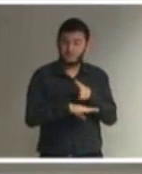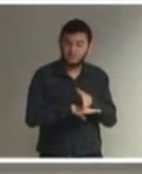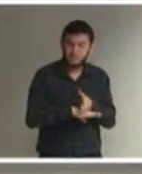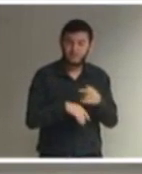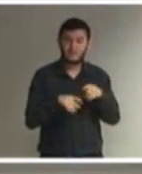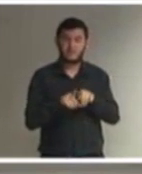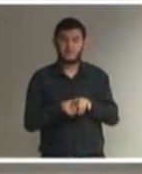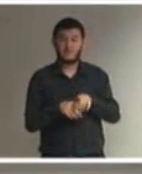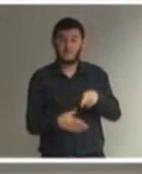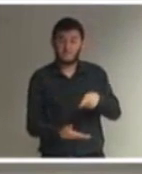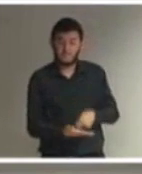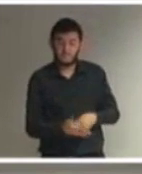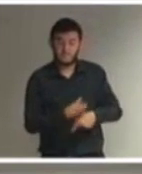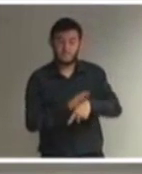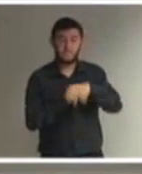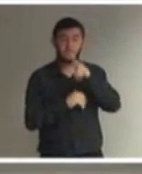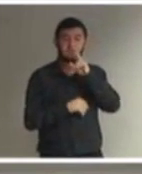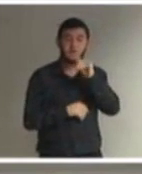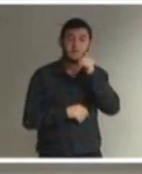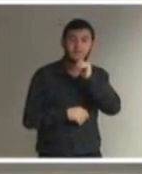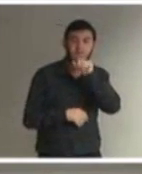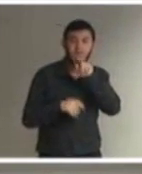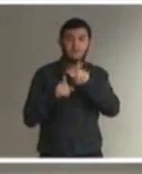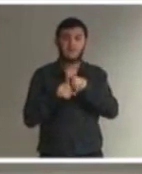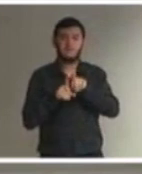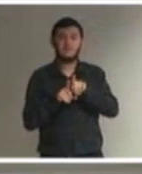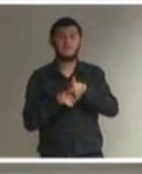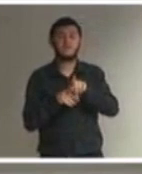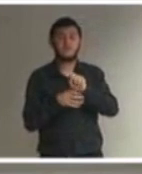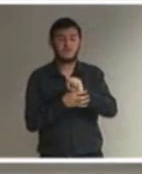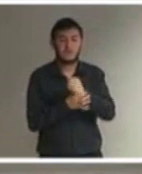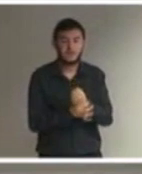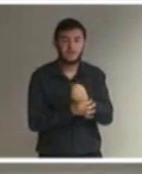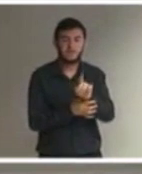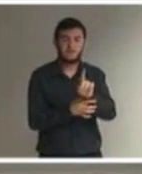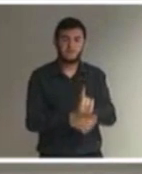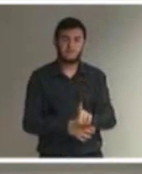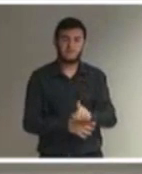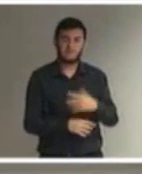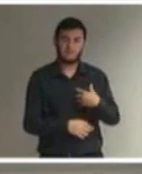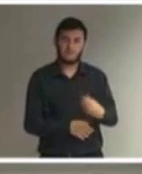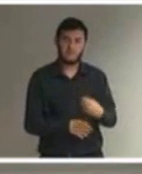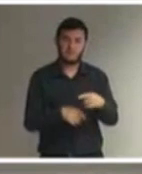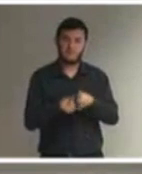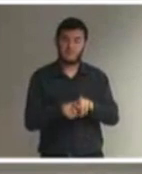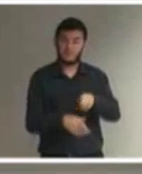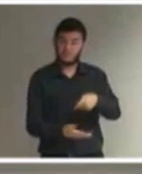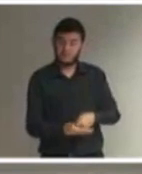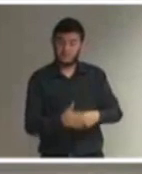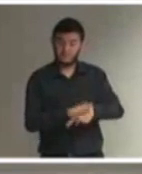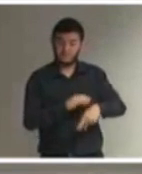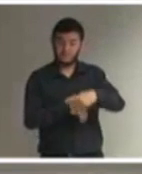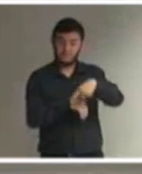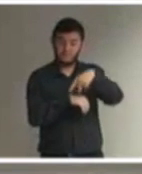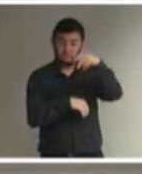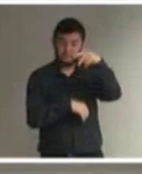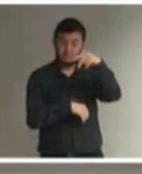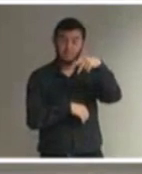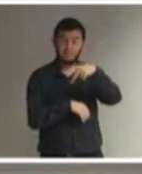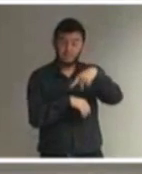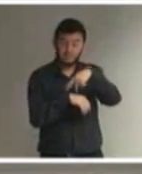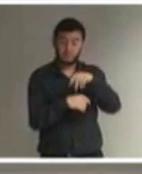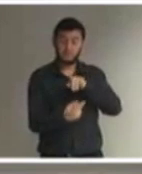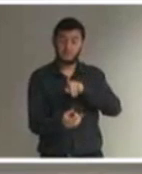garantirem esse direito aos seus filhos e obrigação do Estado de proporcionar o